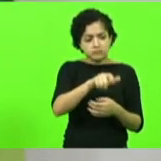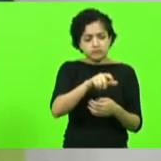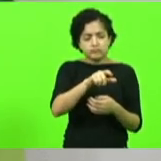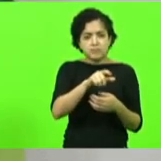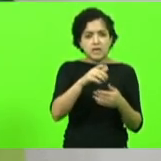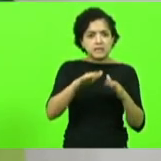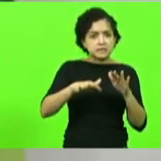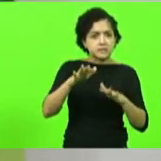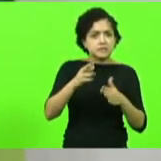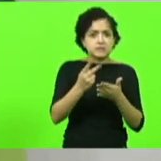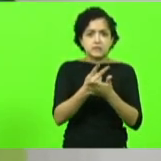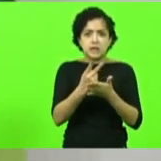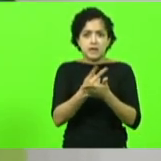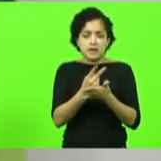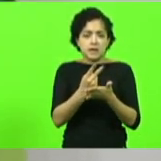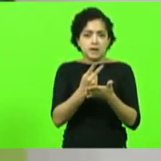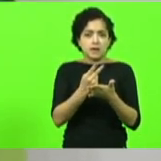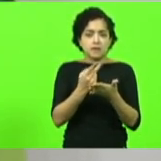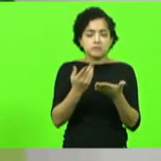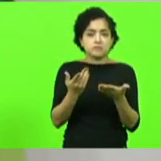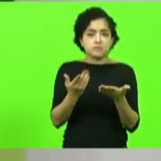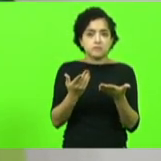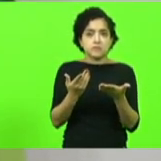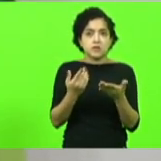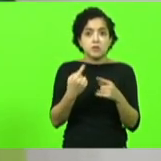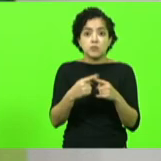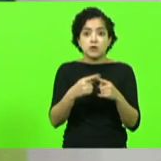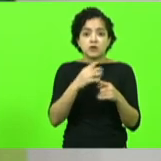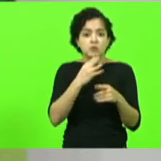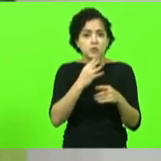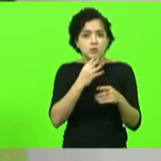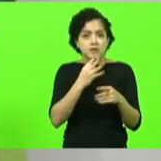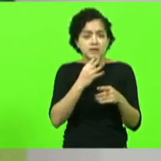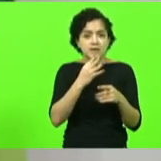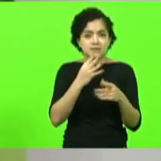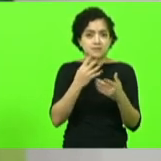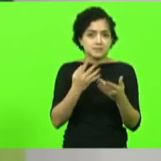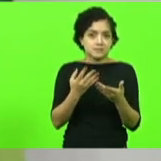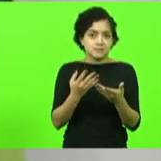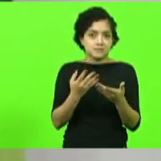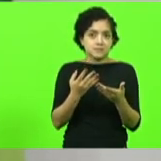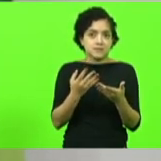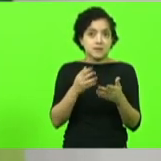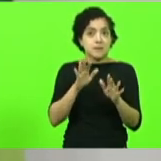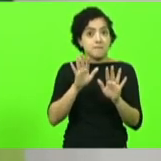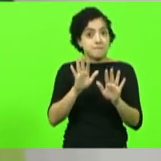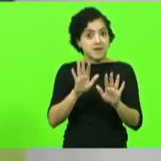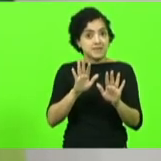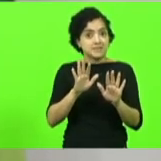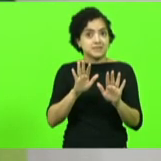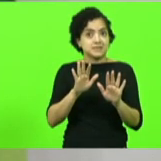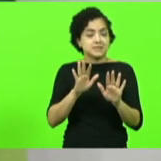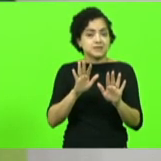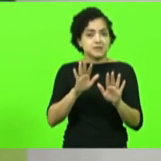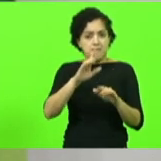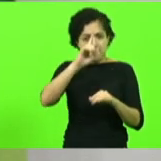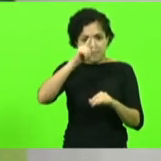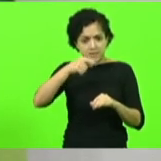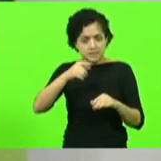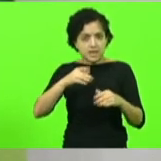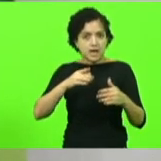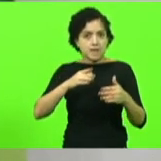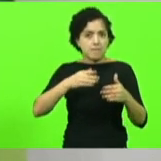deputado Kennedy né porque ele não conhece os termos mas uma ordem de bloqueio